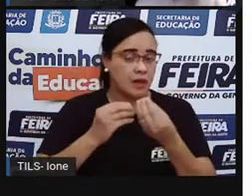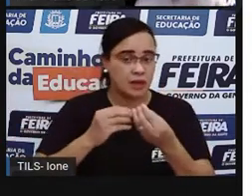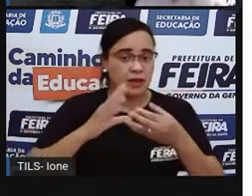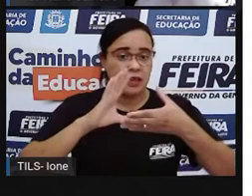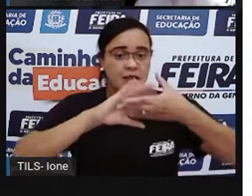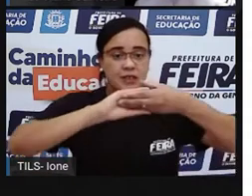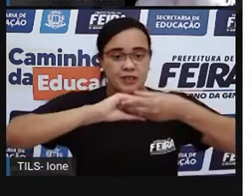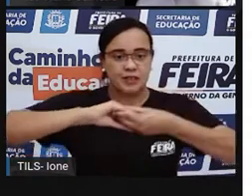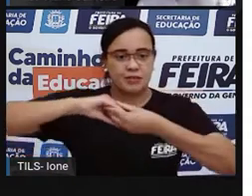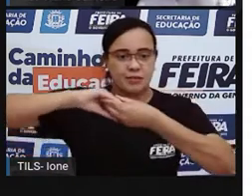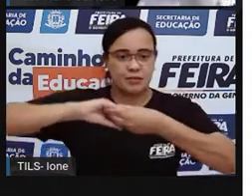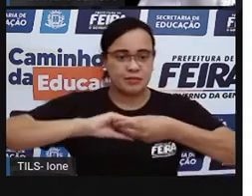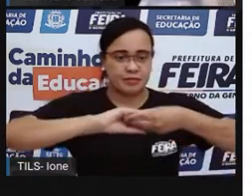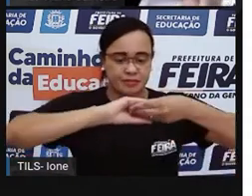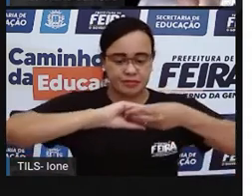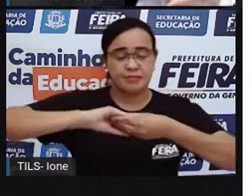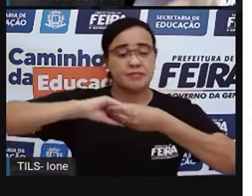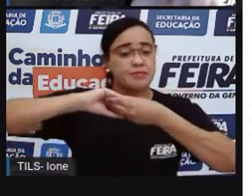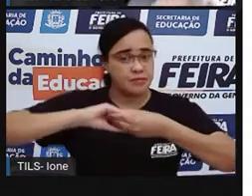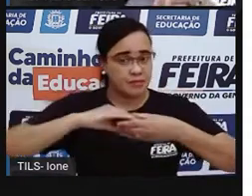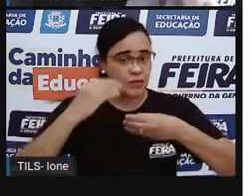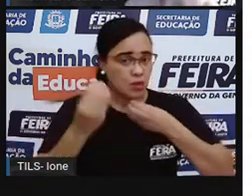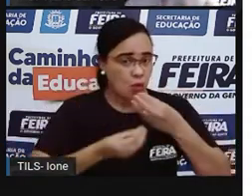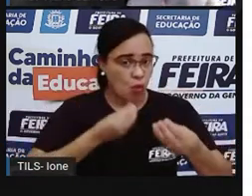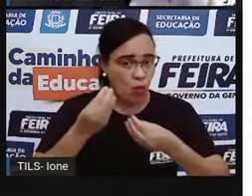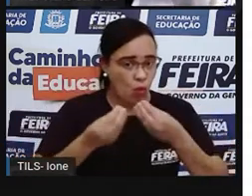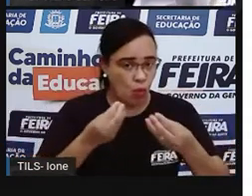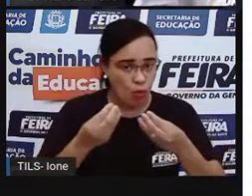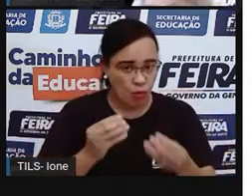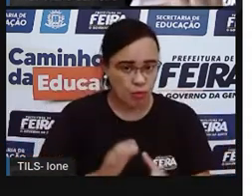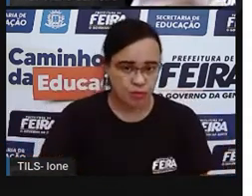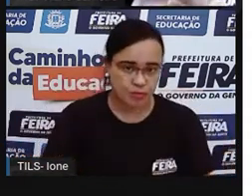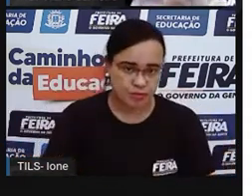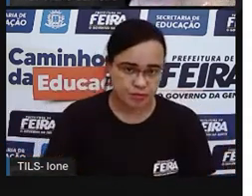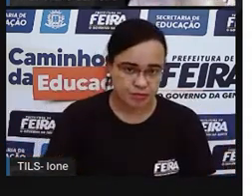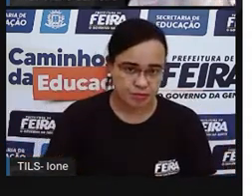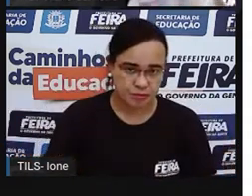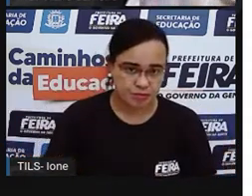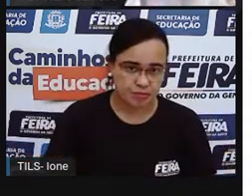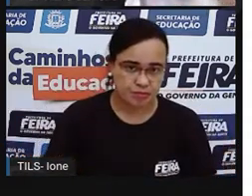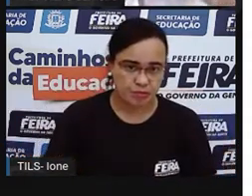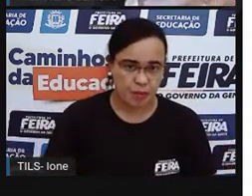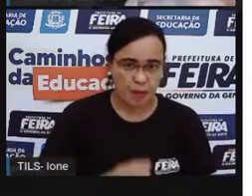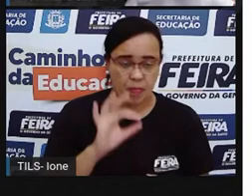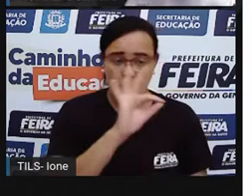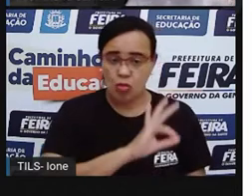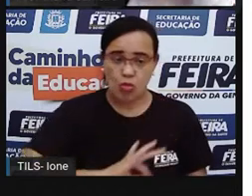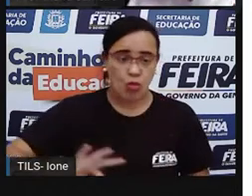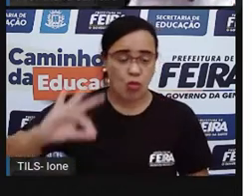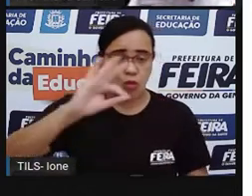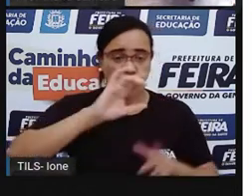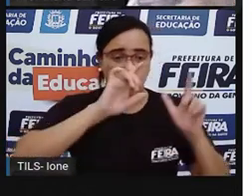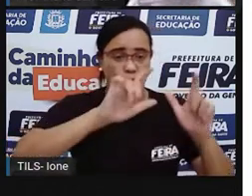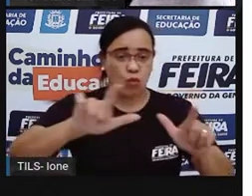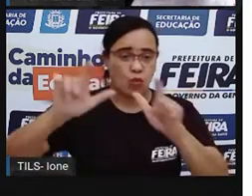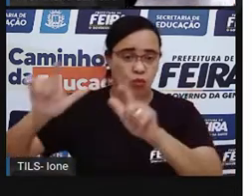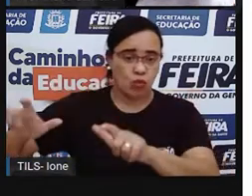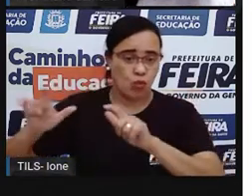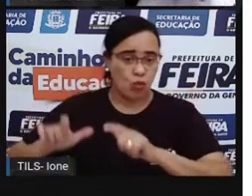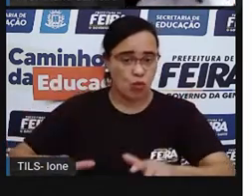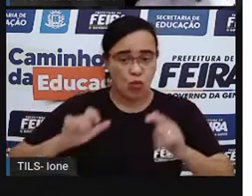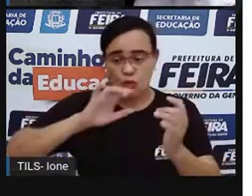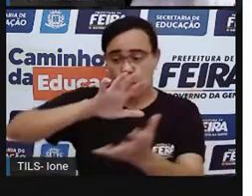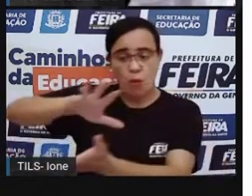De mãos dadas às crianças de toda parte do mundo. Ou seja, é um livro que foi feito pra todas as